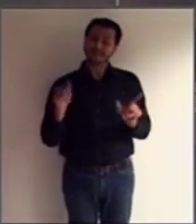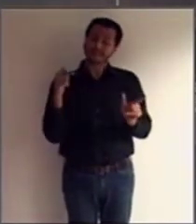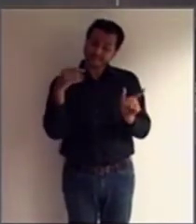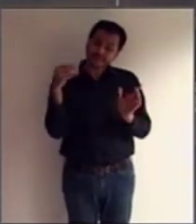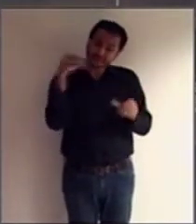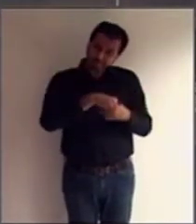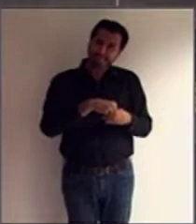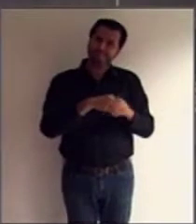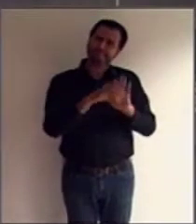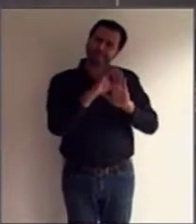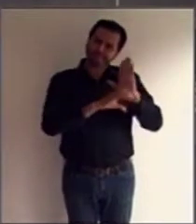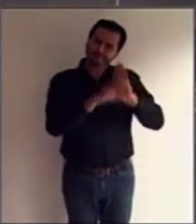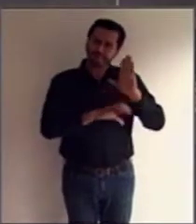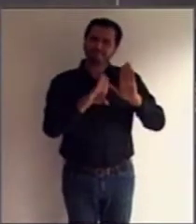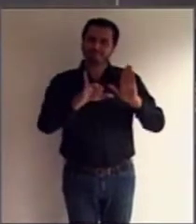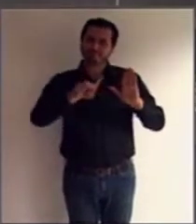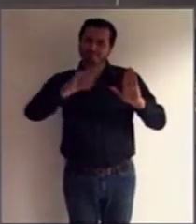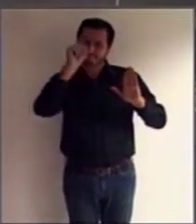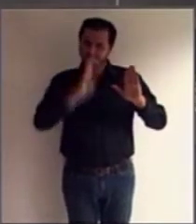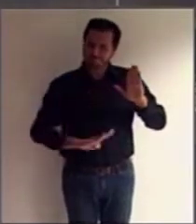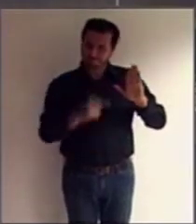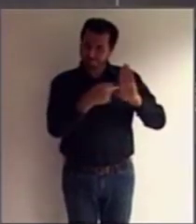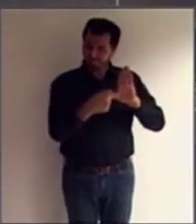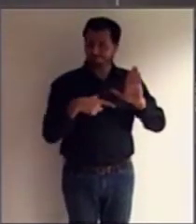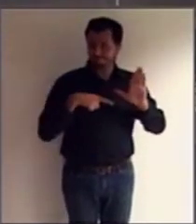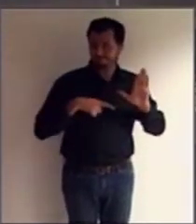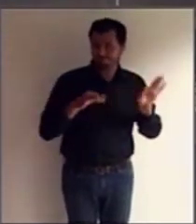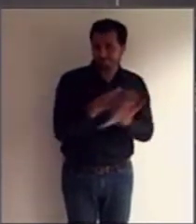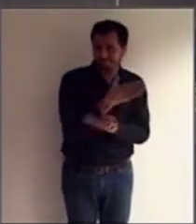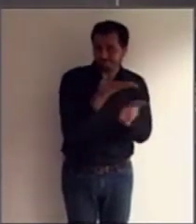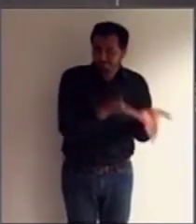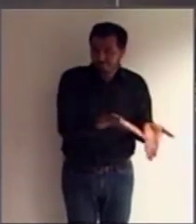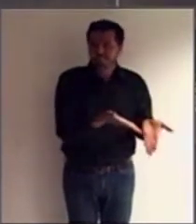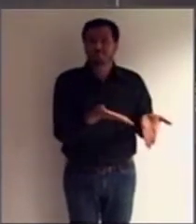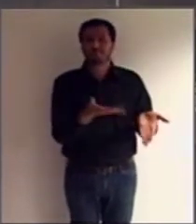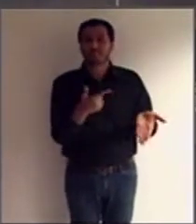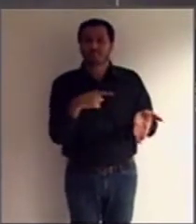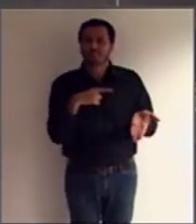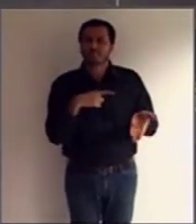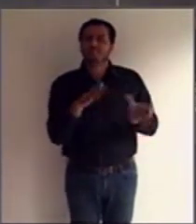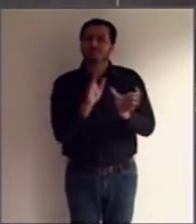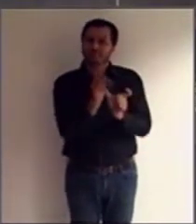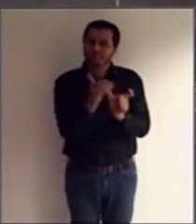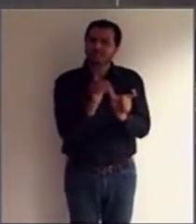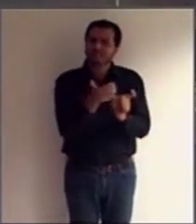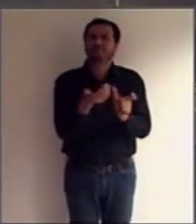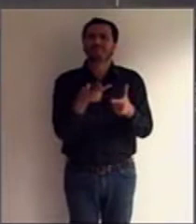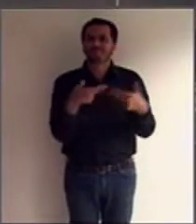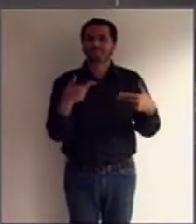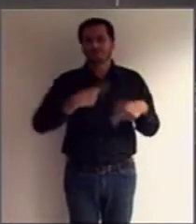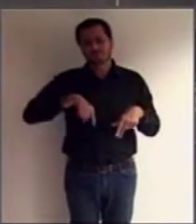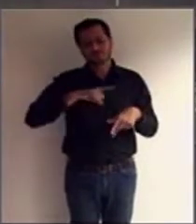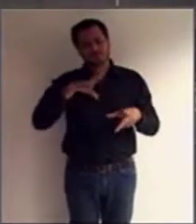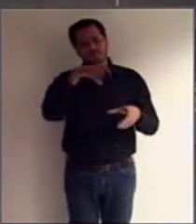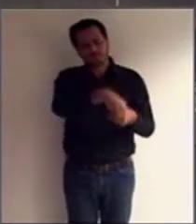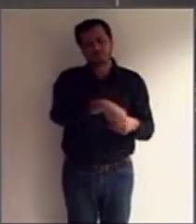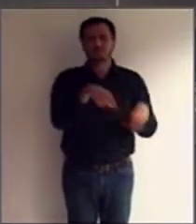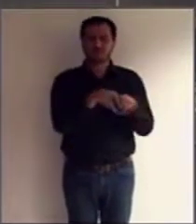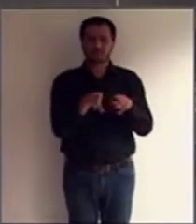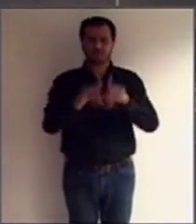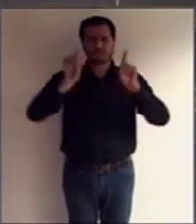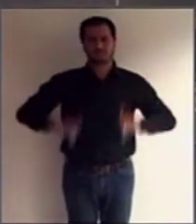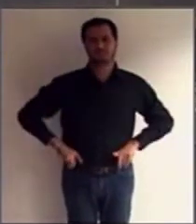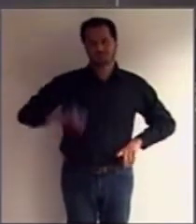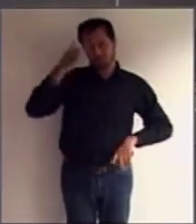está na legislação brasileira e, dentre todas essas nomenclaturas, é possível distinguir as pessoas com deficiência intelectual